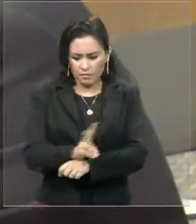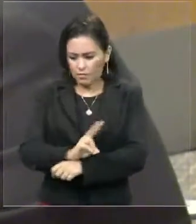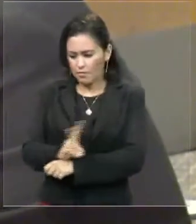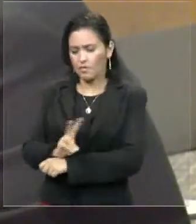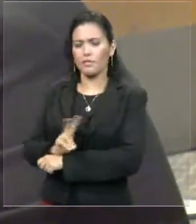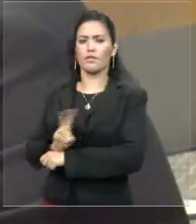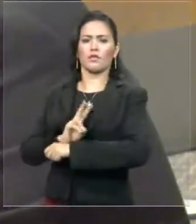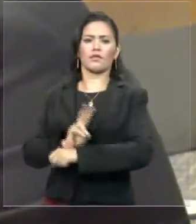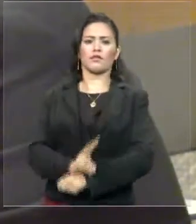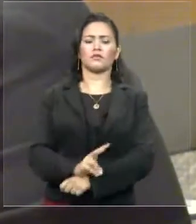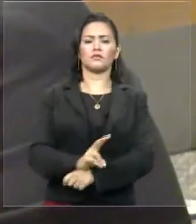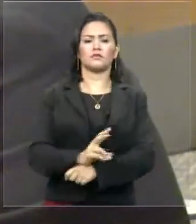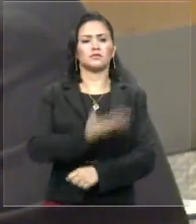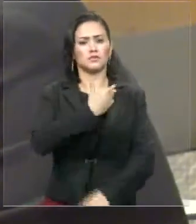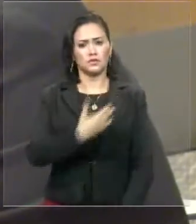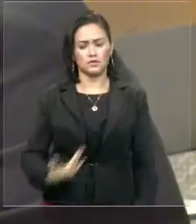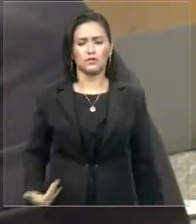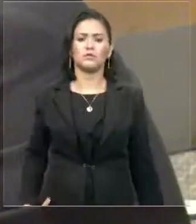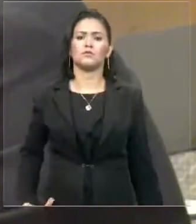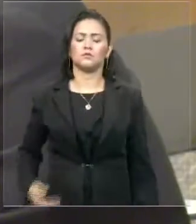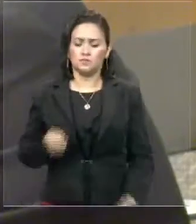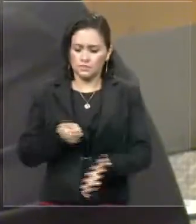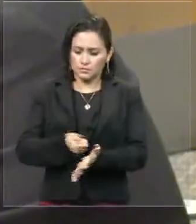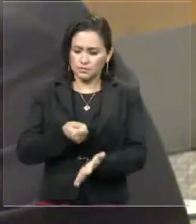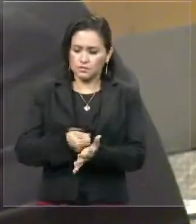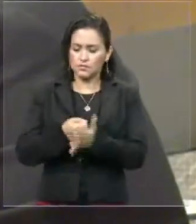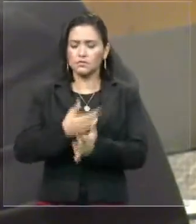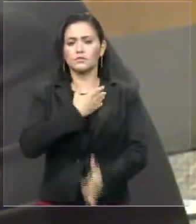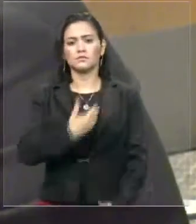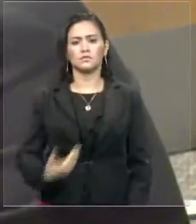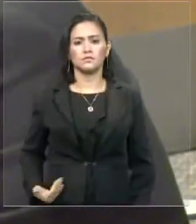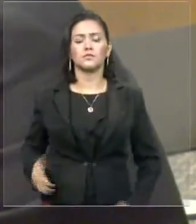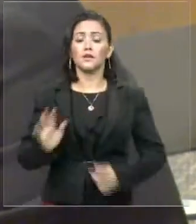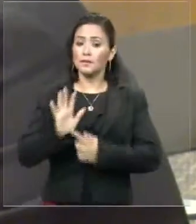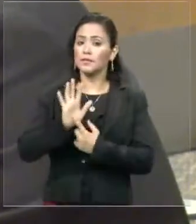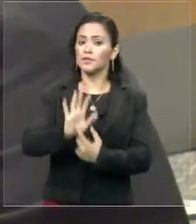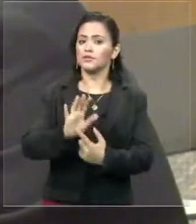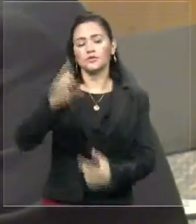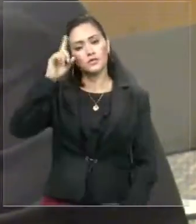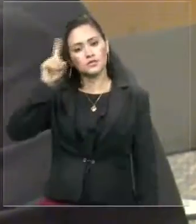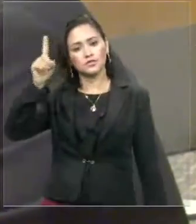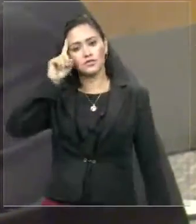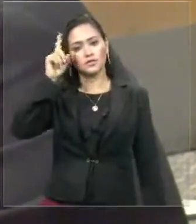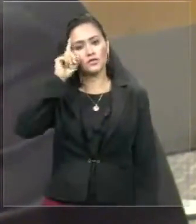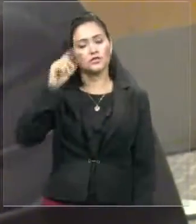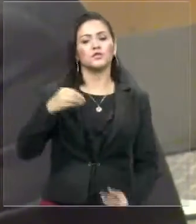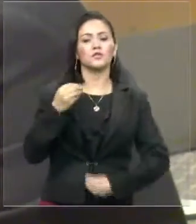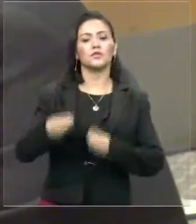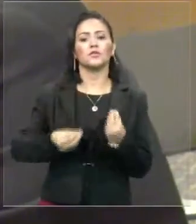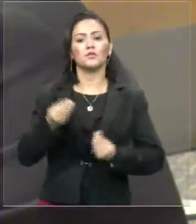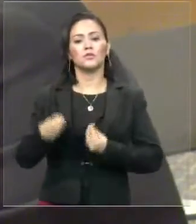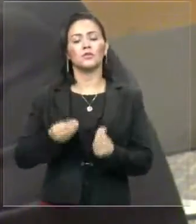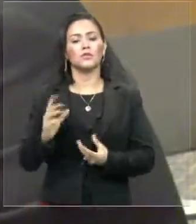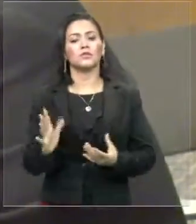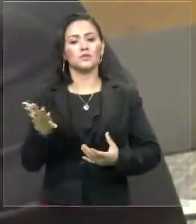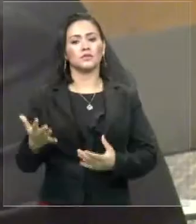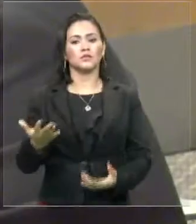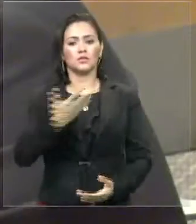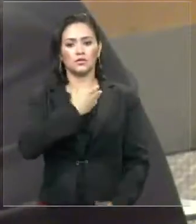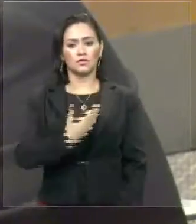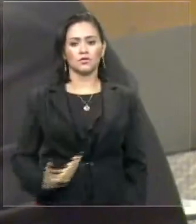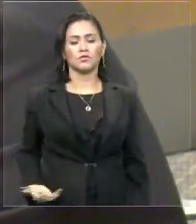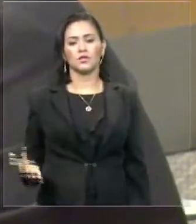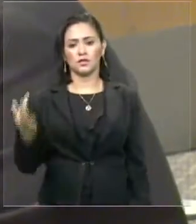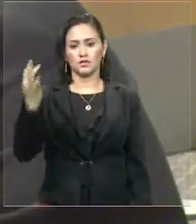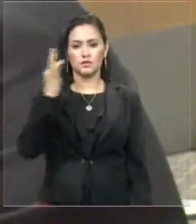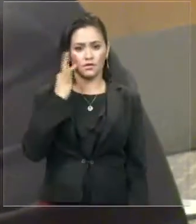cobrar o Executivo. E isso mostra cada dia como está sendo o governo Flavio Dino. Um governo fraco.